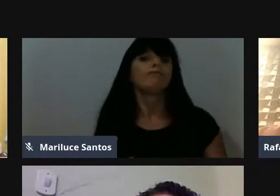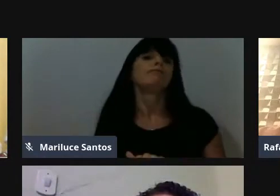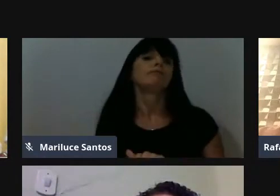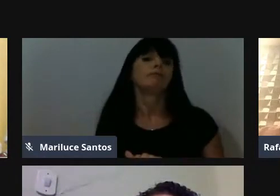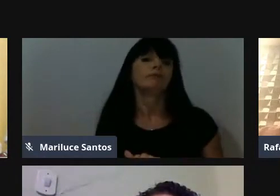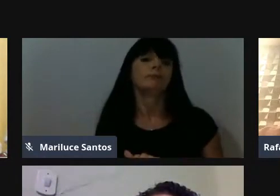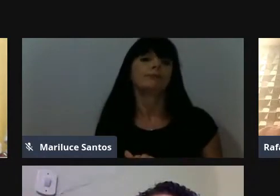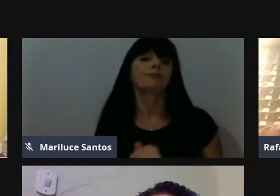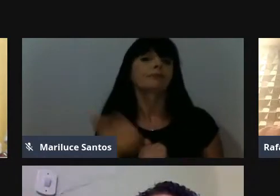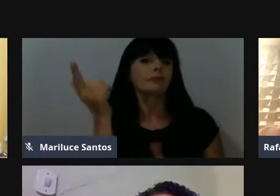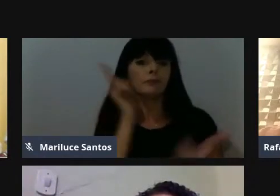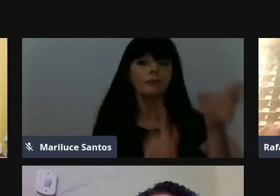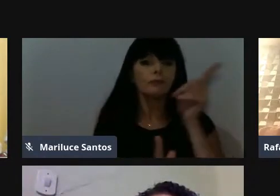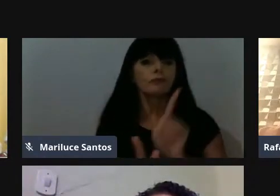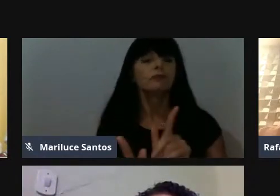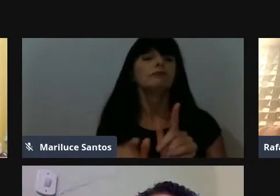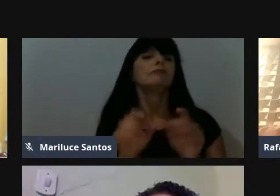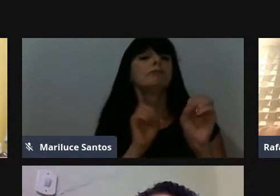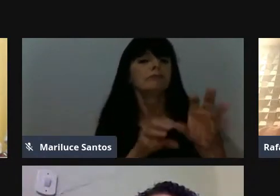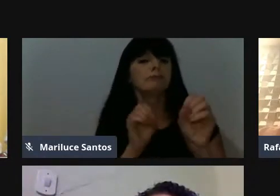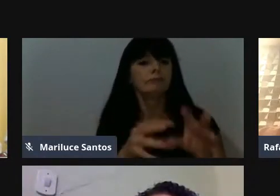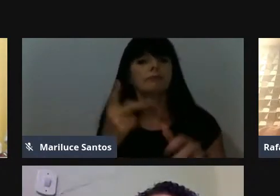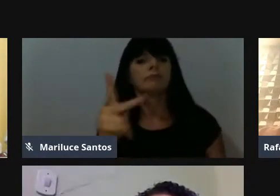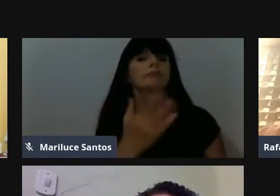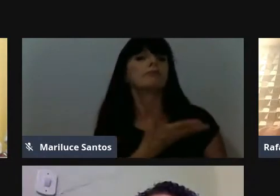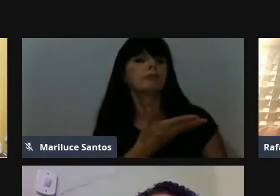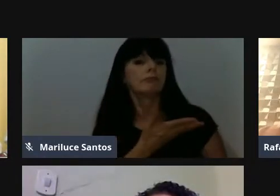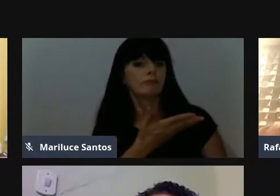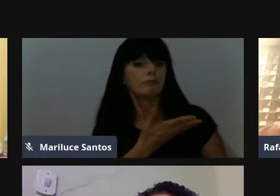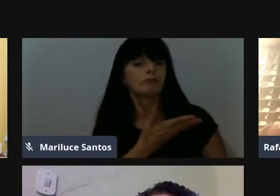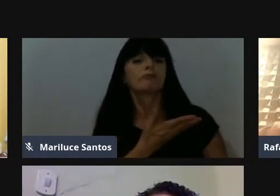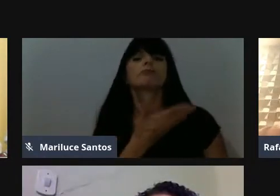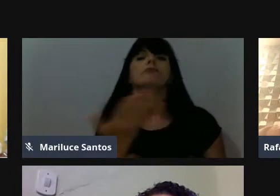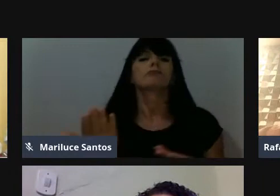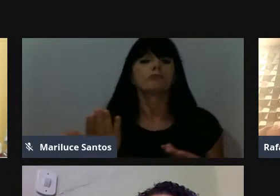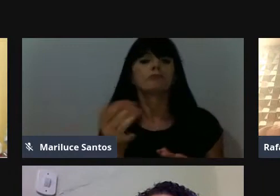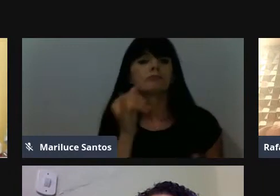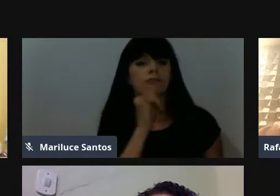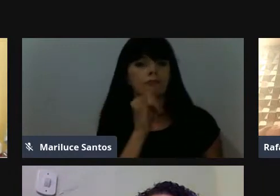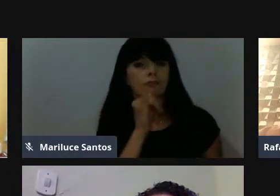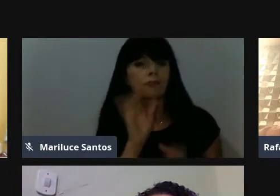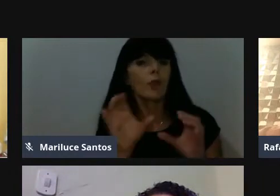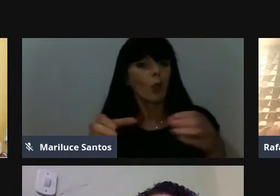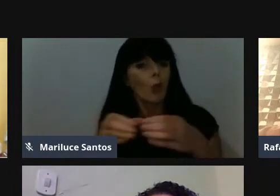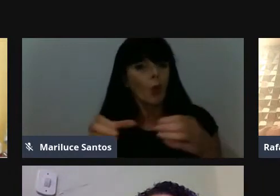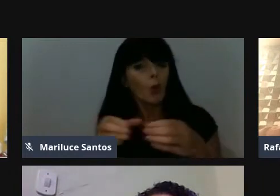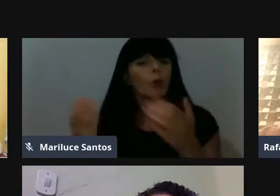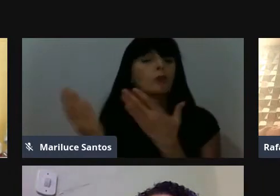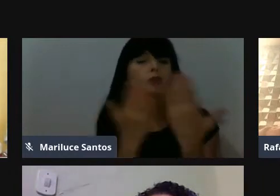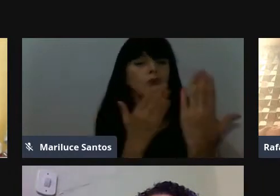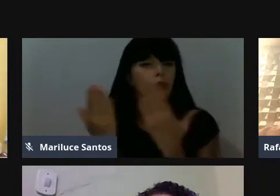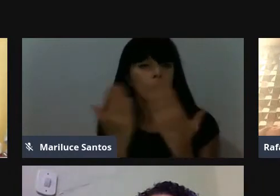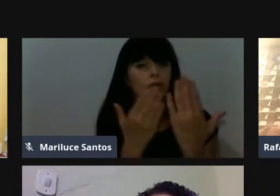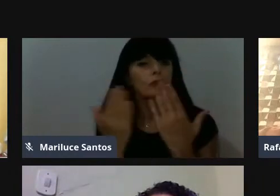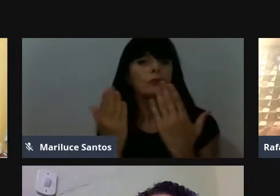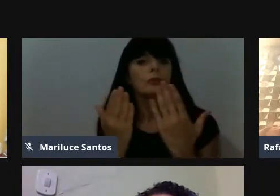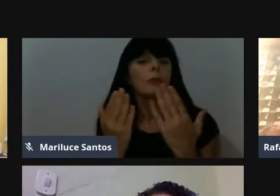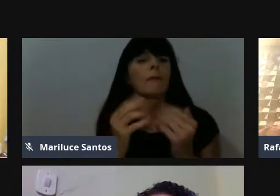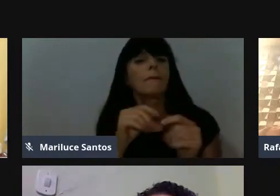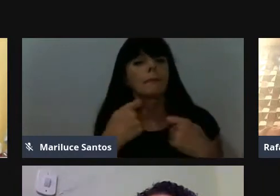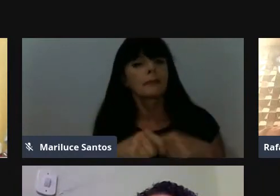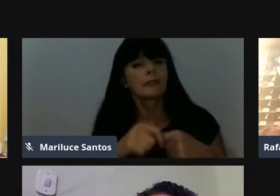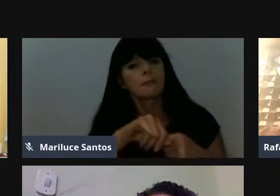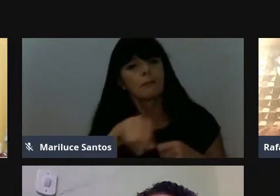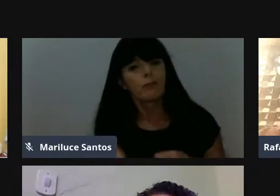ensinar para os outros alunos da sala de aula e da monitoria e chamar grupinho de estudo, né? Procura mesmo capacitar, aproveita a oportunidade que